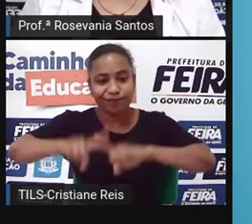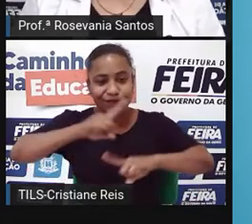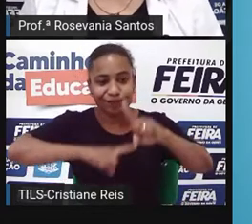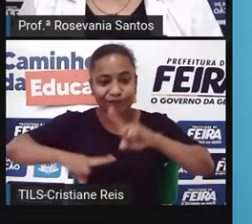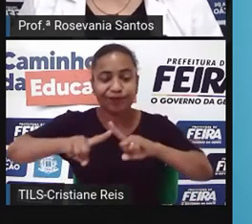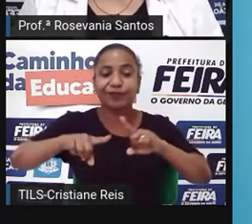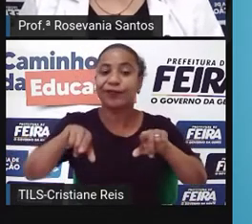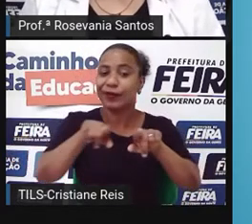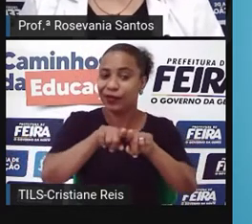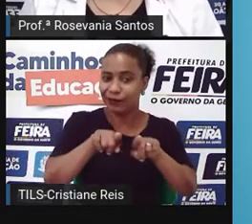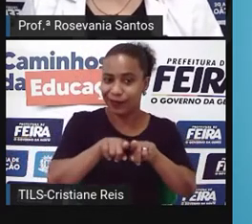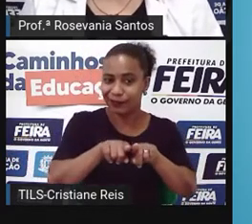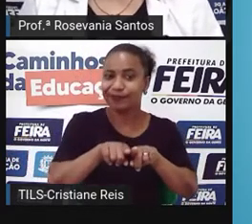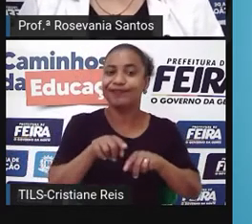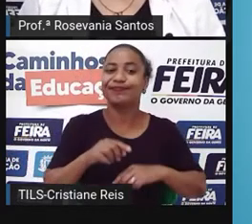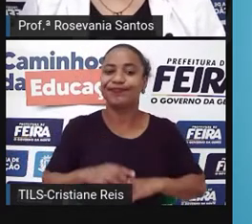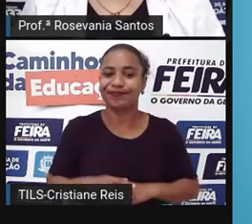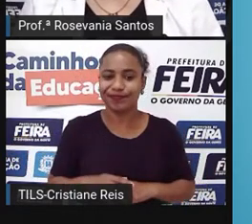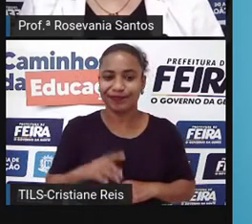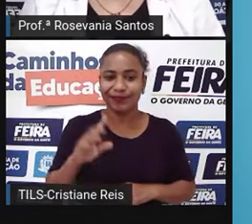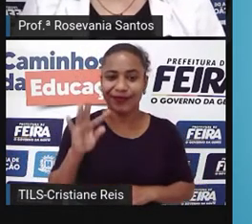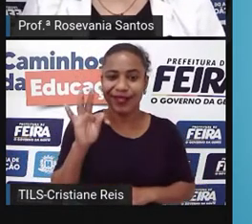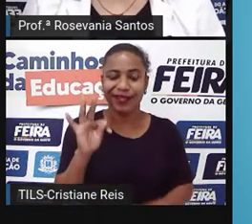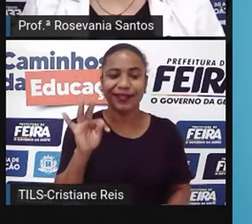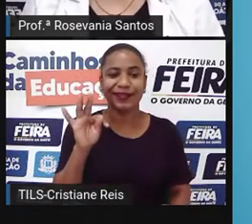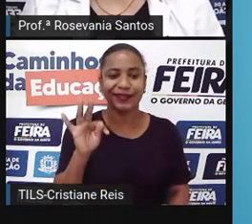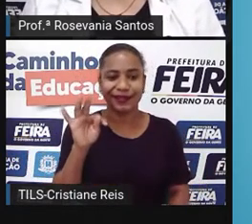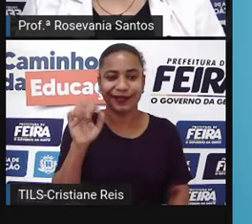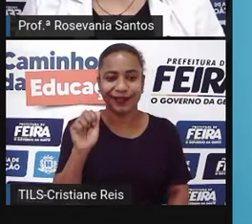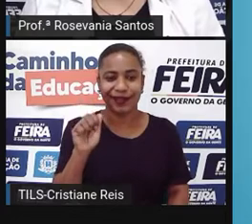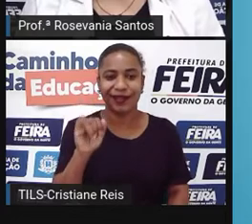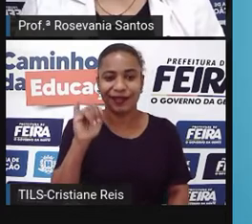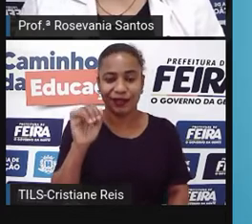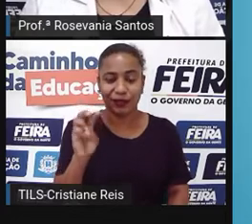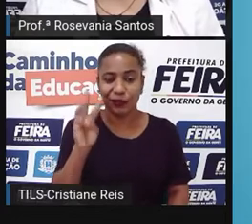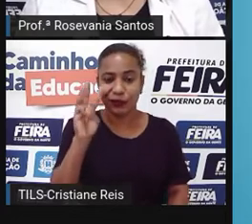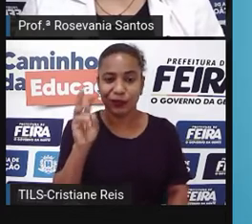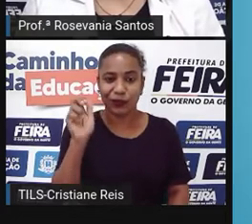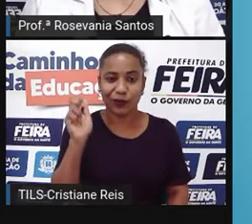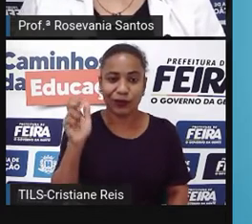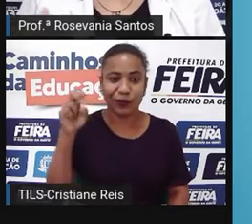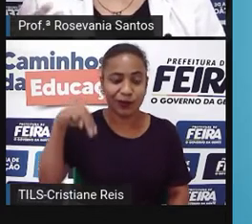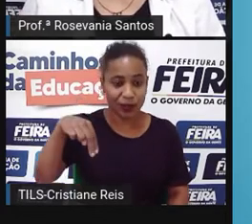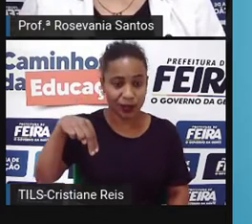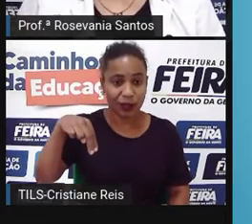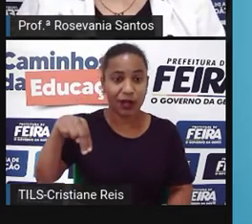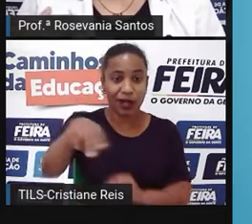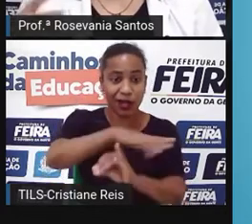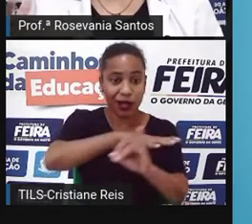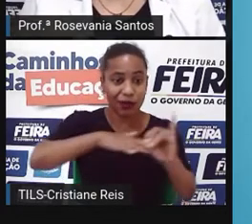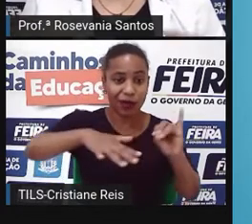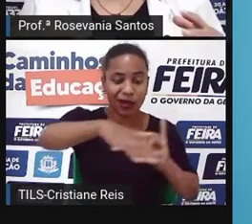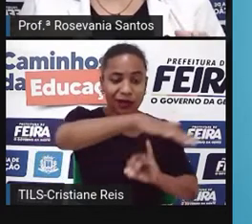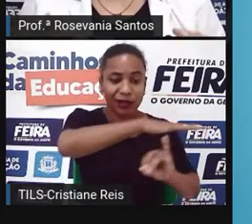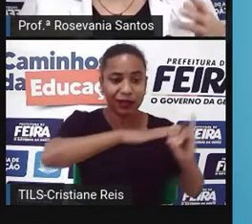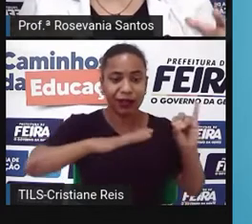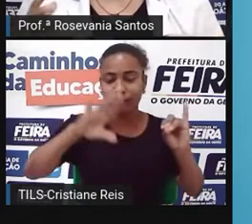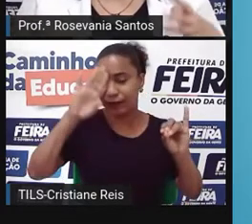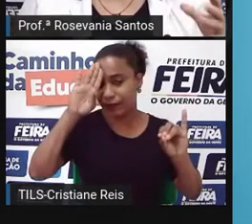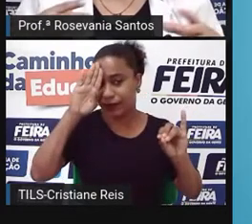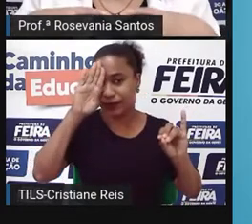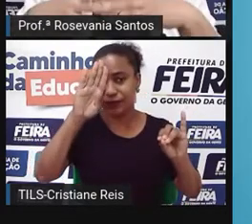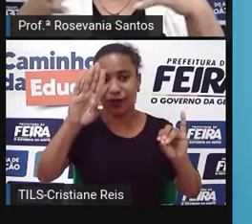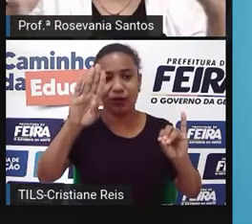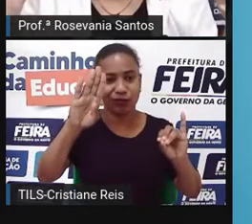mesmo ter aqui Taiwan, né, como a principal, mora a dizer assim, a principal ilha, mas quando a gente fala, só para